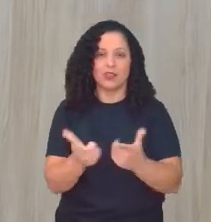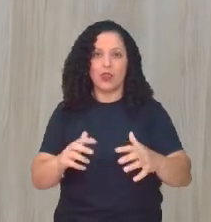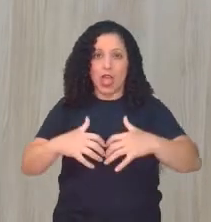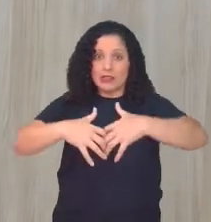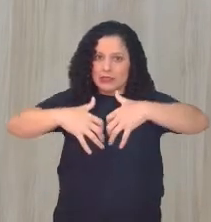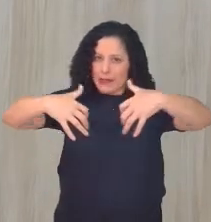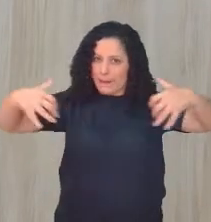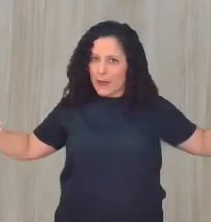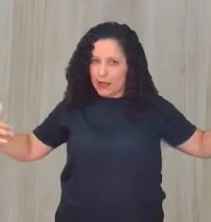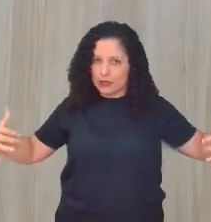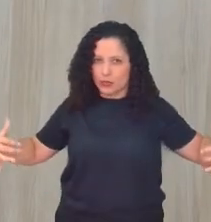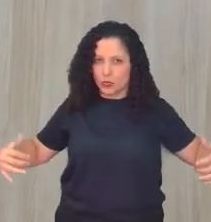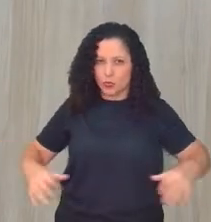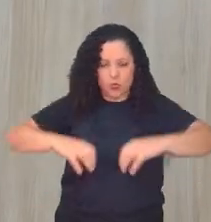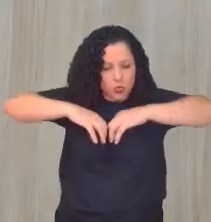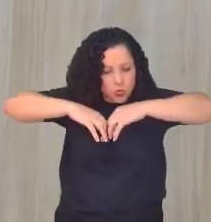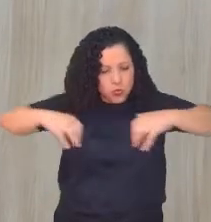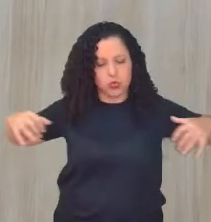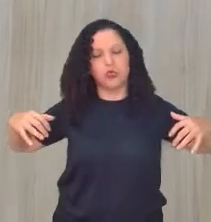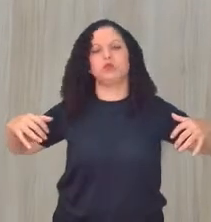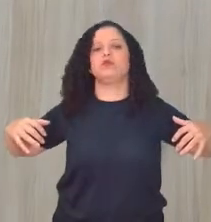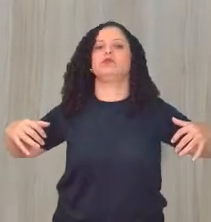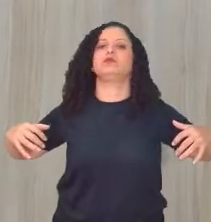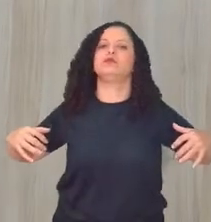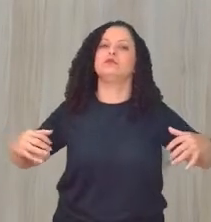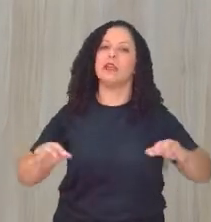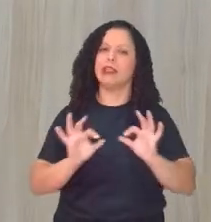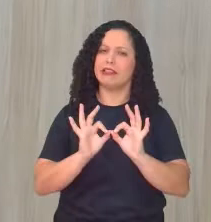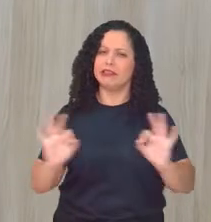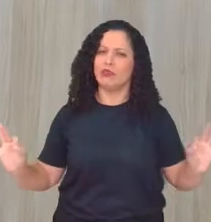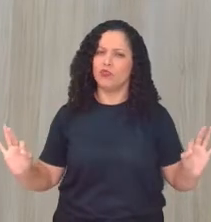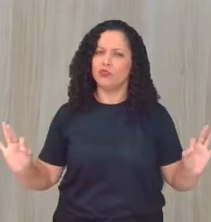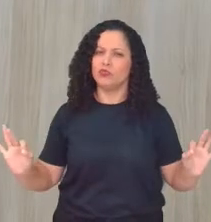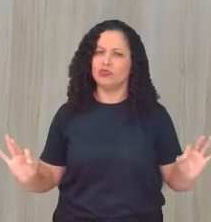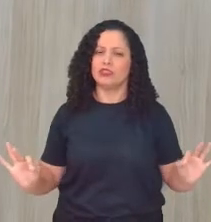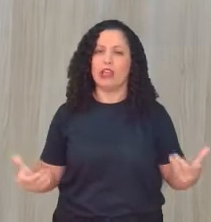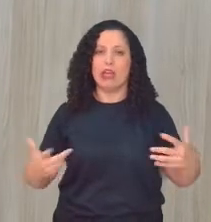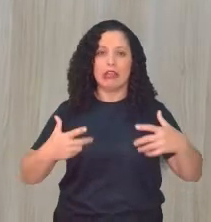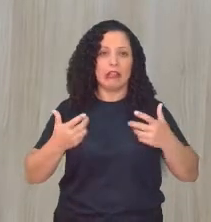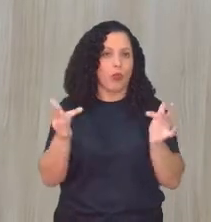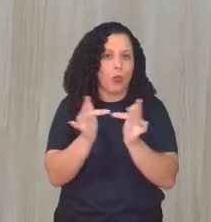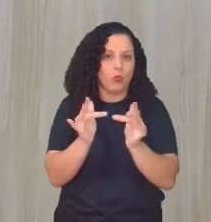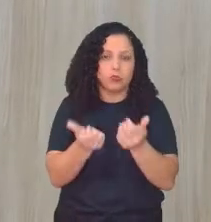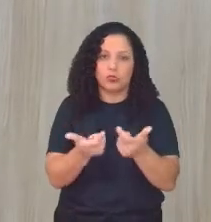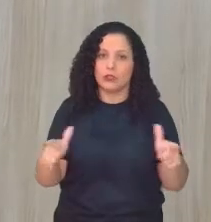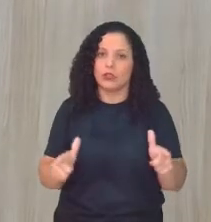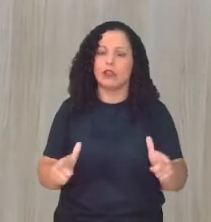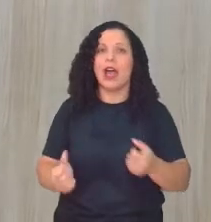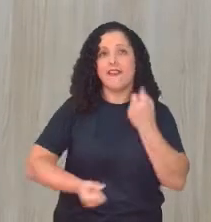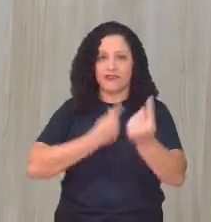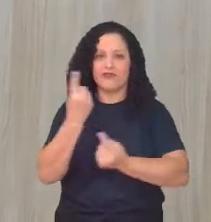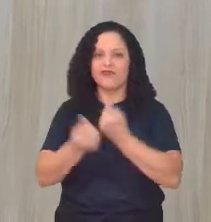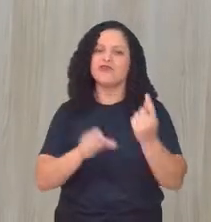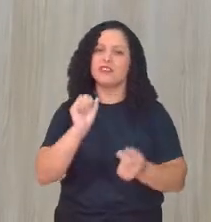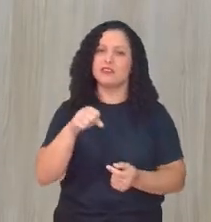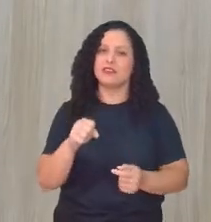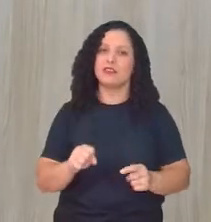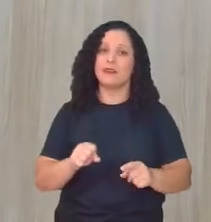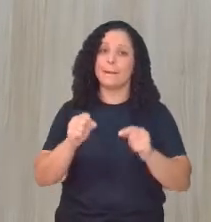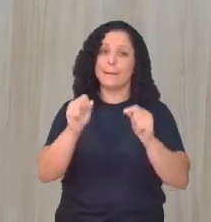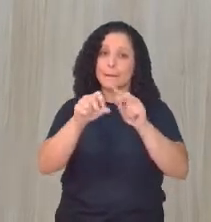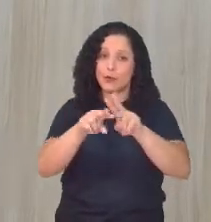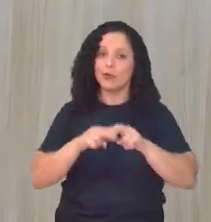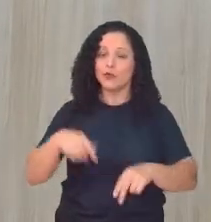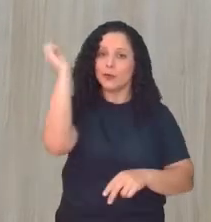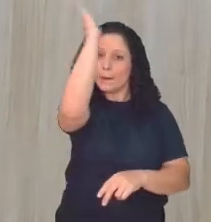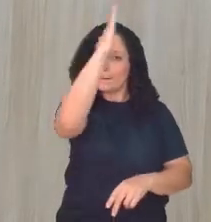de tempos. Atrás a tinha um ambiente rural isolado, desconectado. Ainda tem tempo que o nosso país é muito grande,